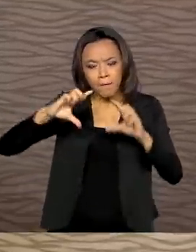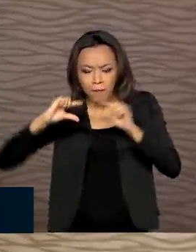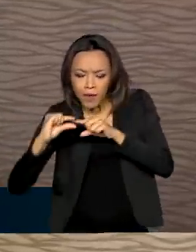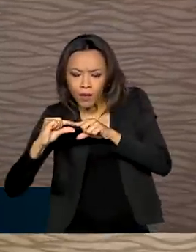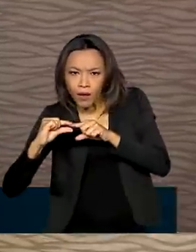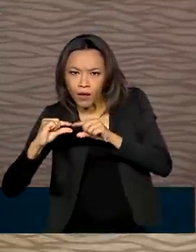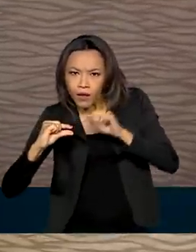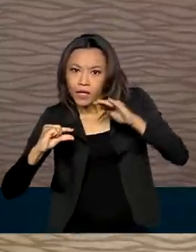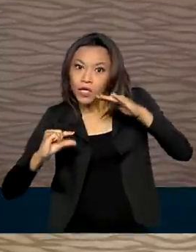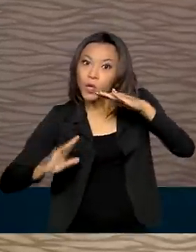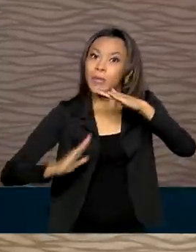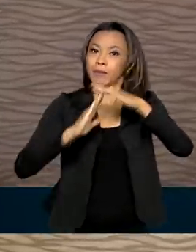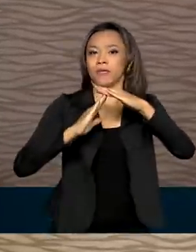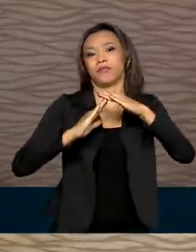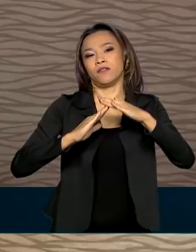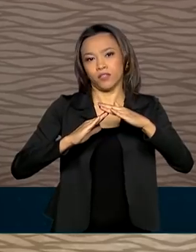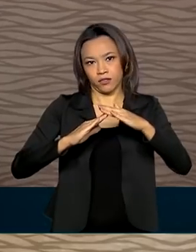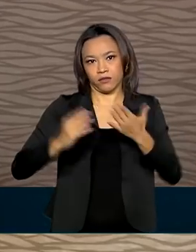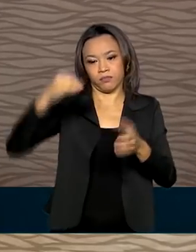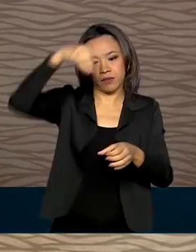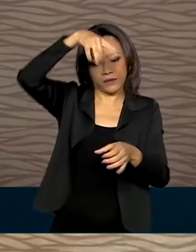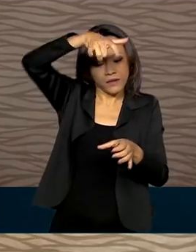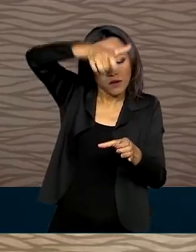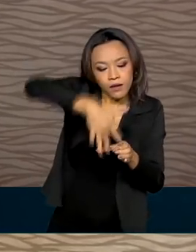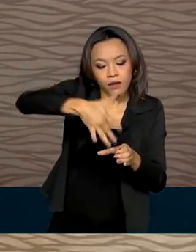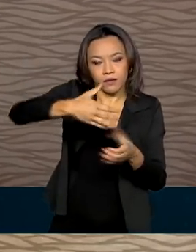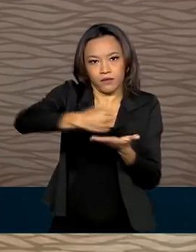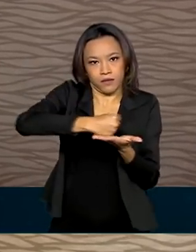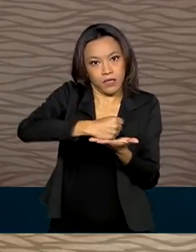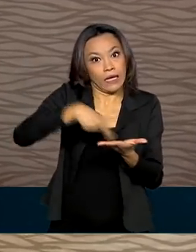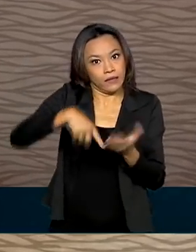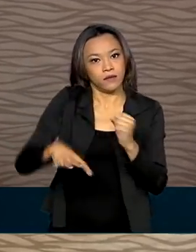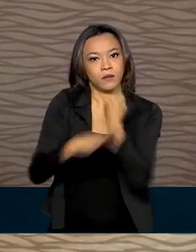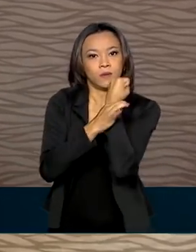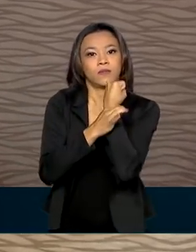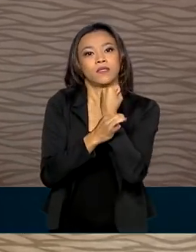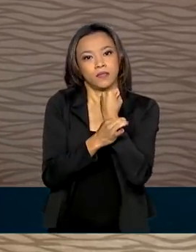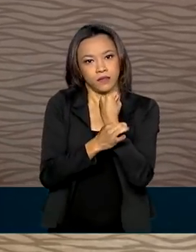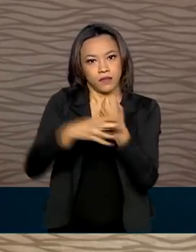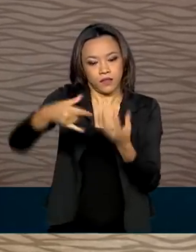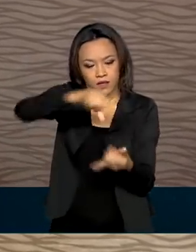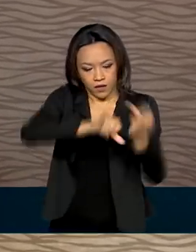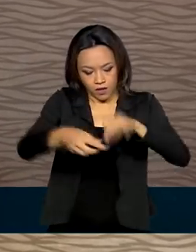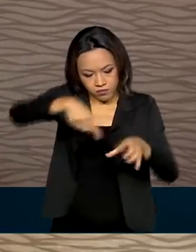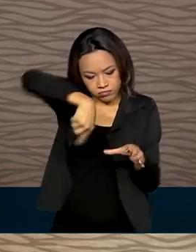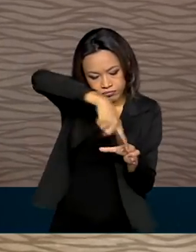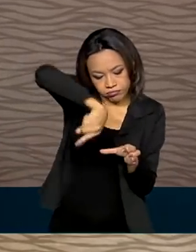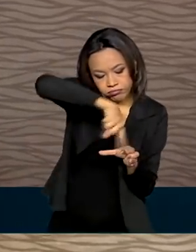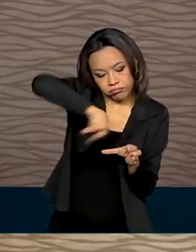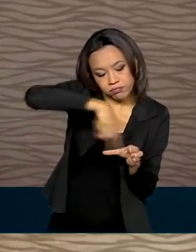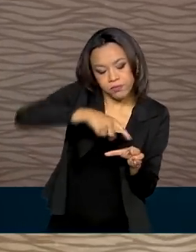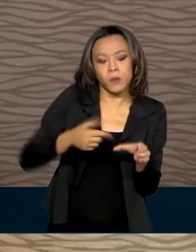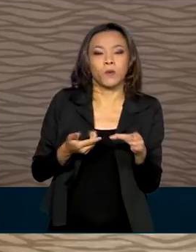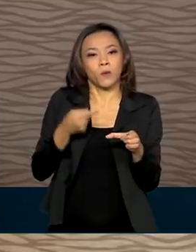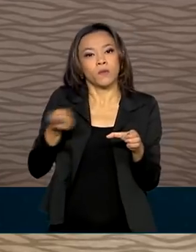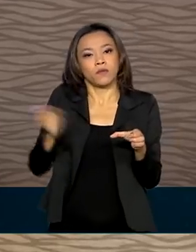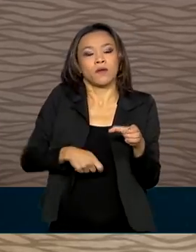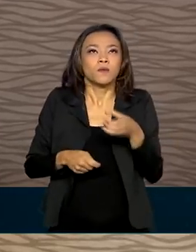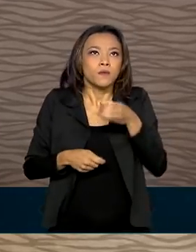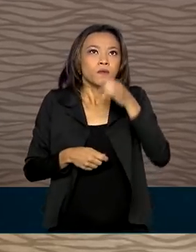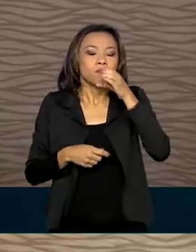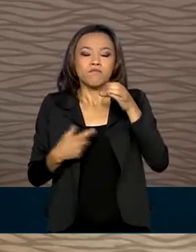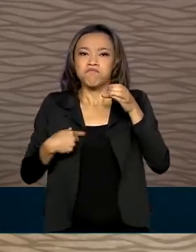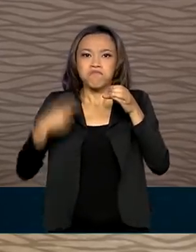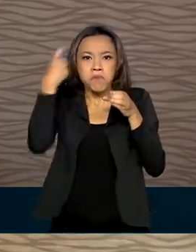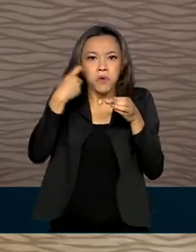consumidor, e o limite máximo é o limite de segurança. Aquele constituinte pode ser consumido até aquele nível sem trazer